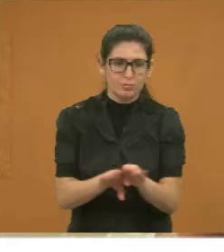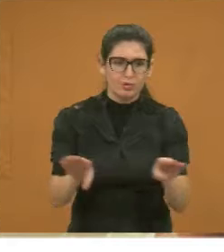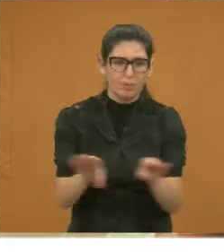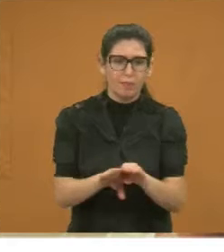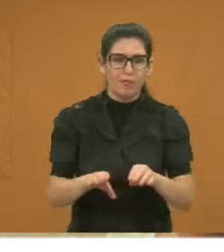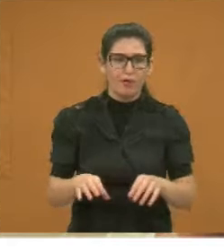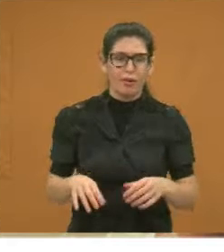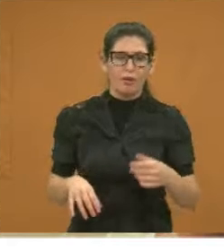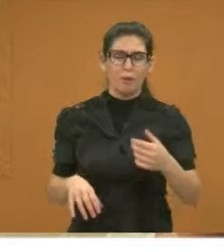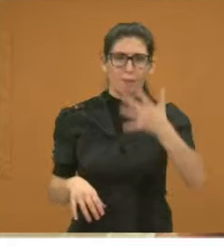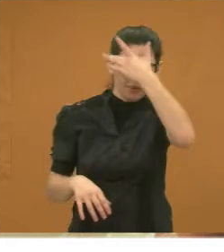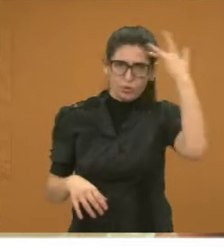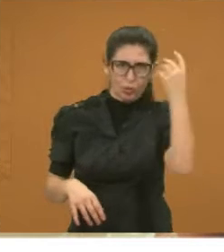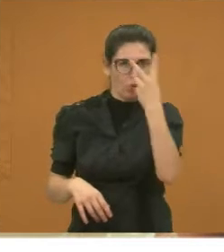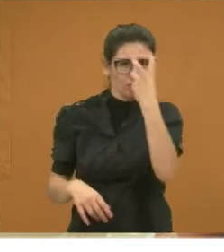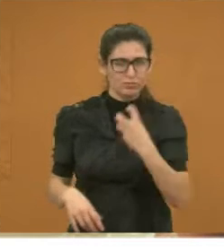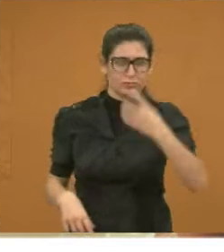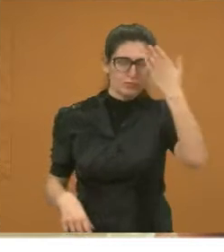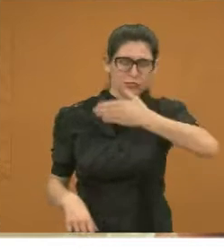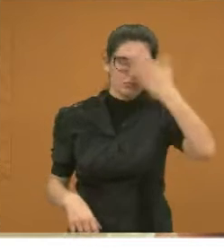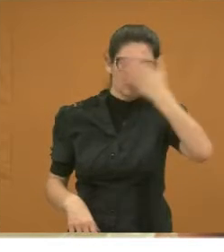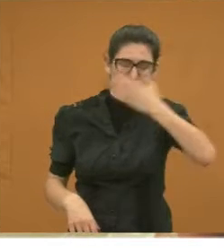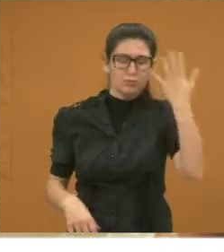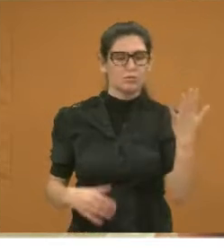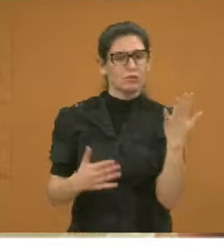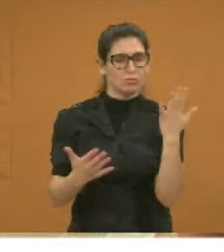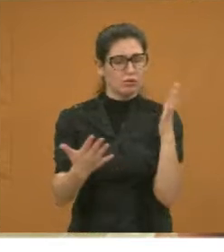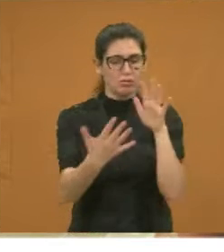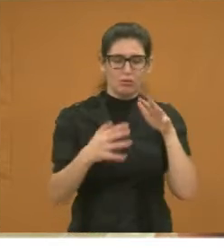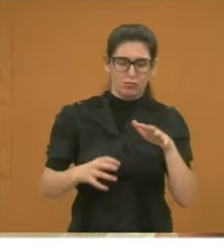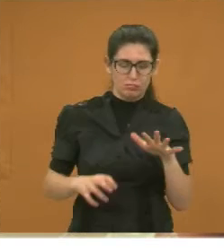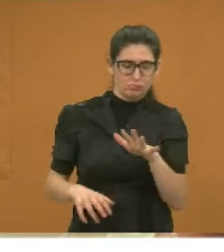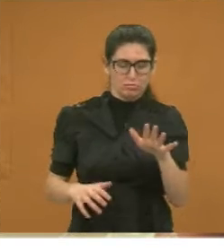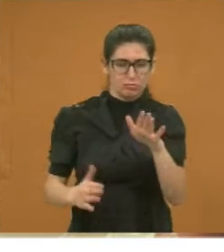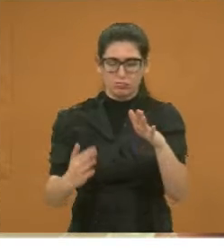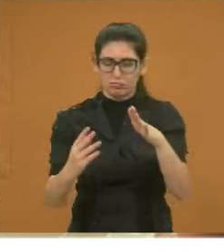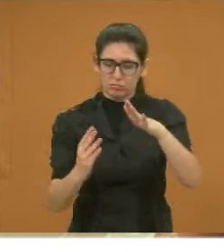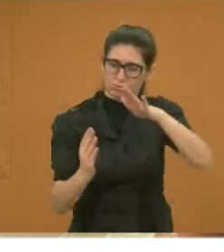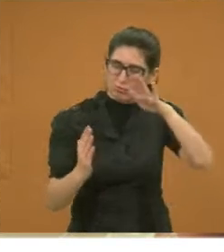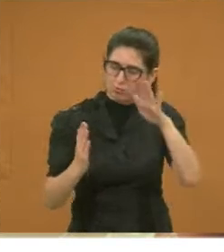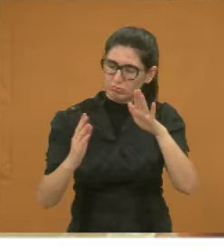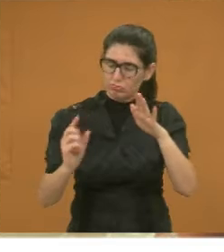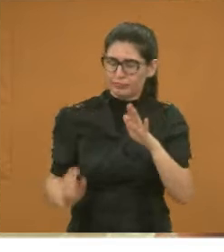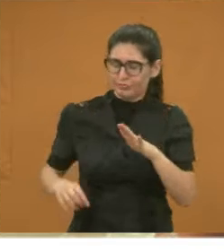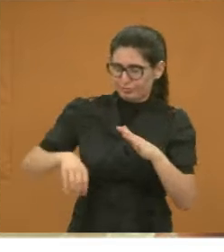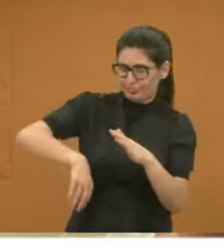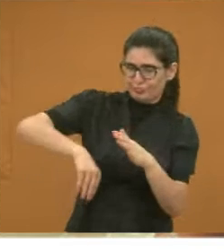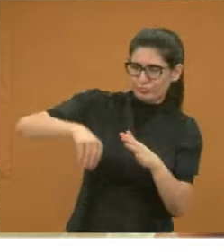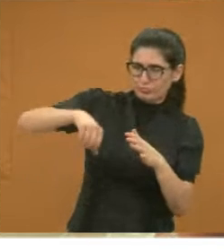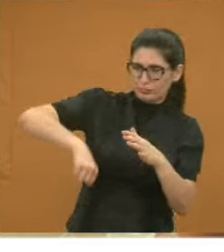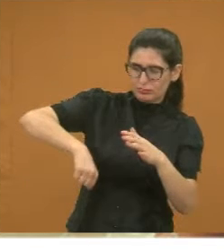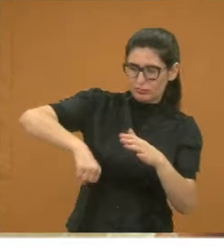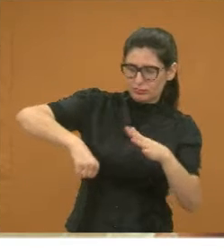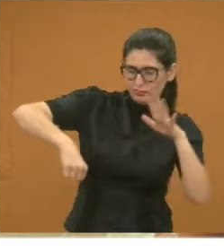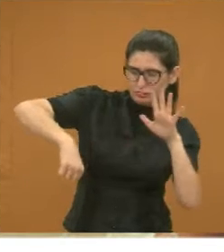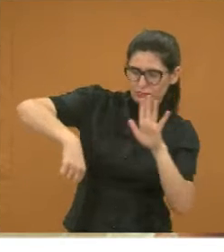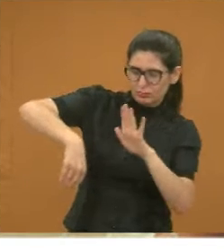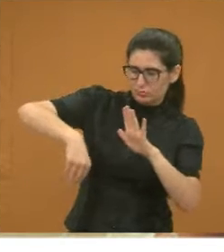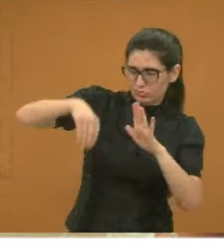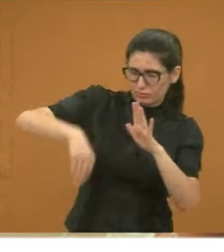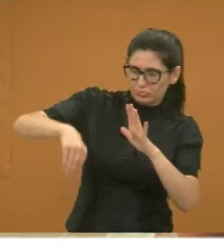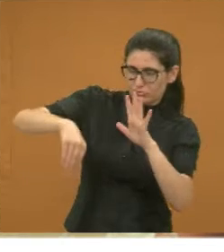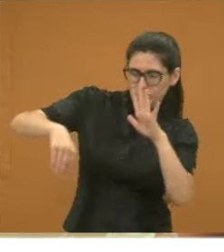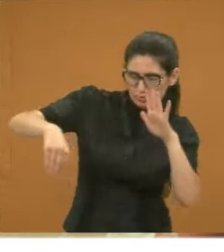Olha lá, está dizendo a situação. Então, fica ruim. Não sei como que puderam fazer um serviço de jeito. Quem